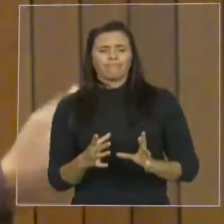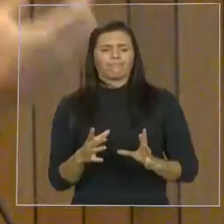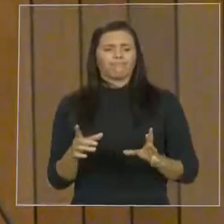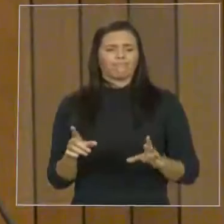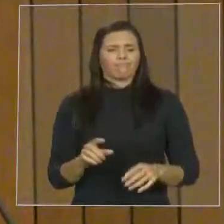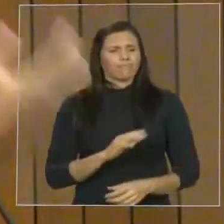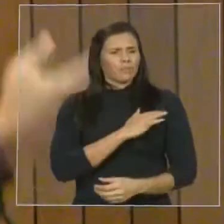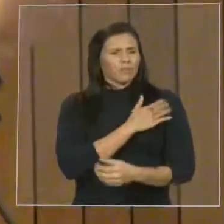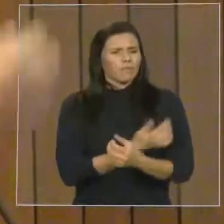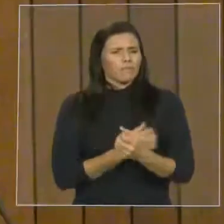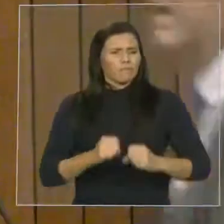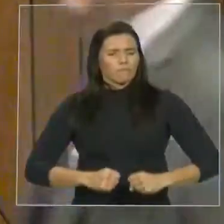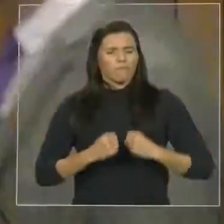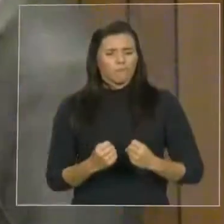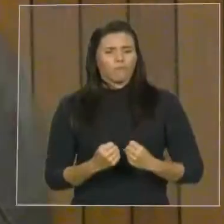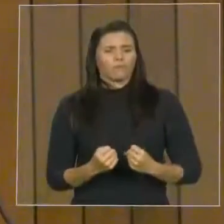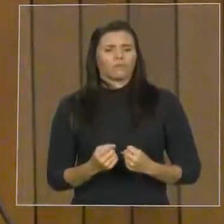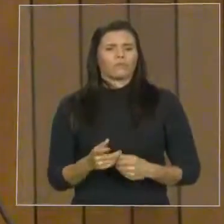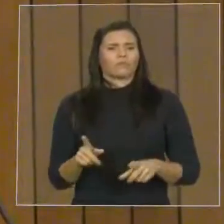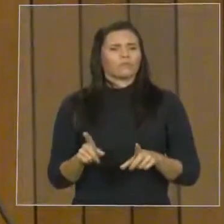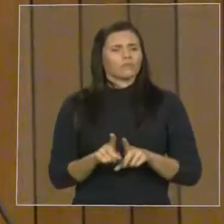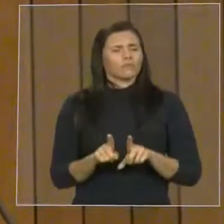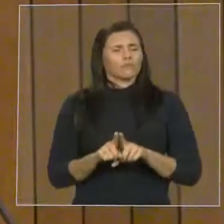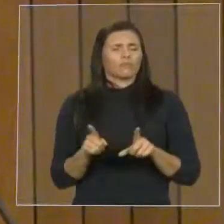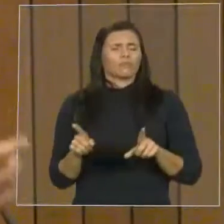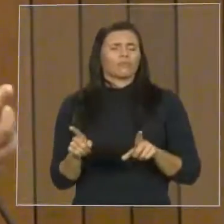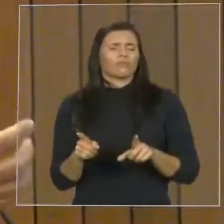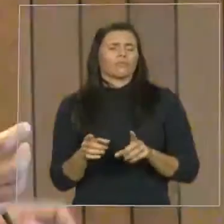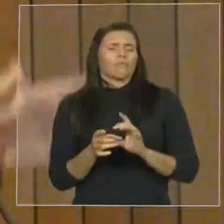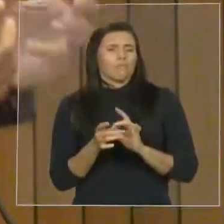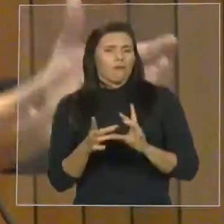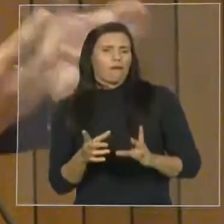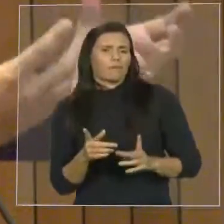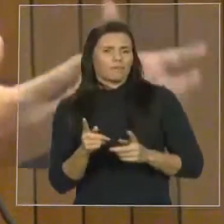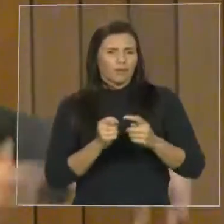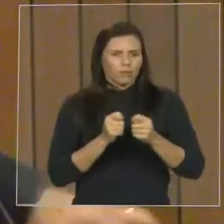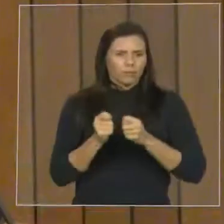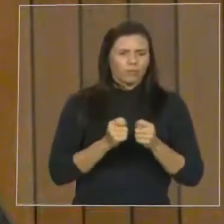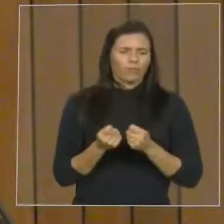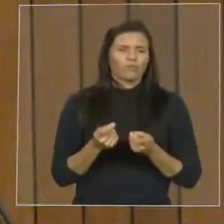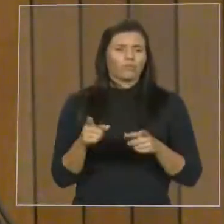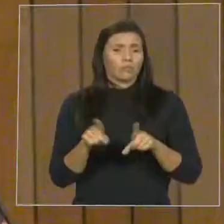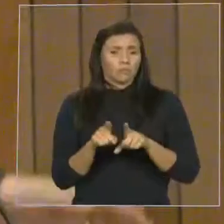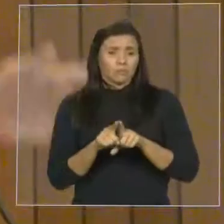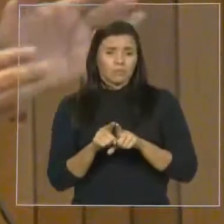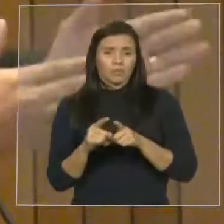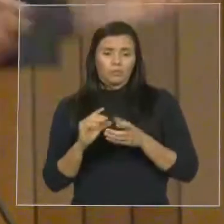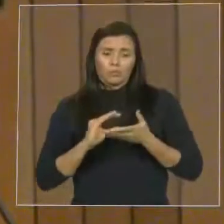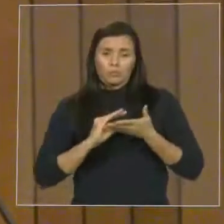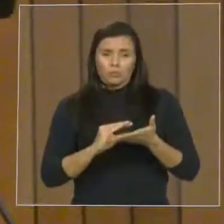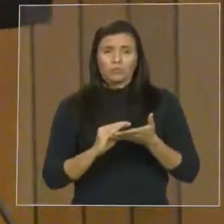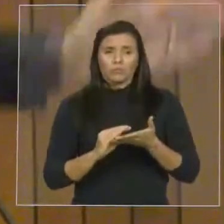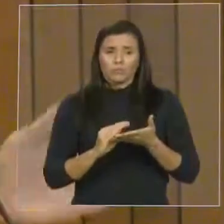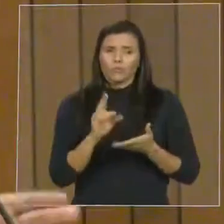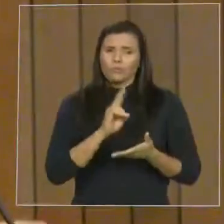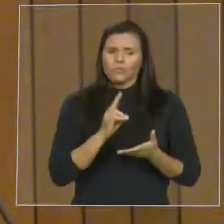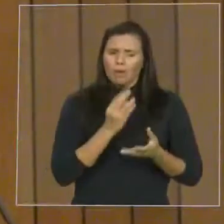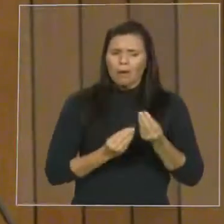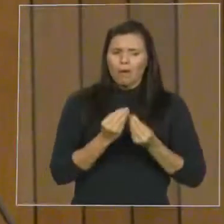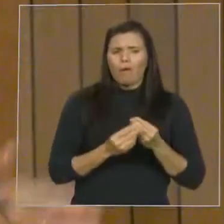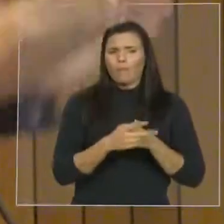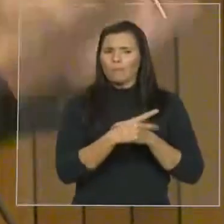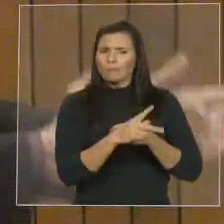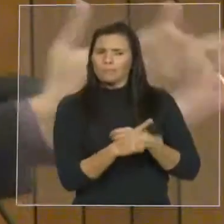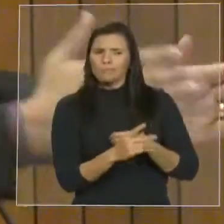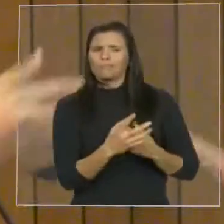orçamentária, administrativa e o sonho de fortalecer essa universidade, de abrir suas portas,